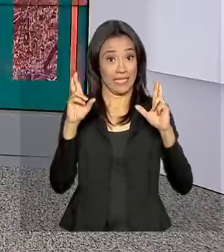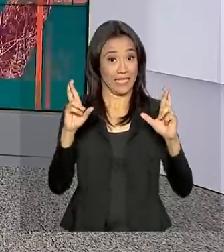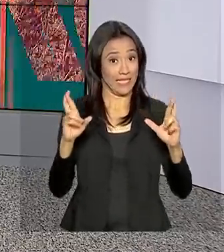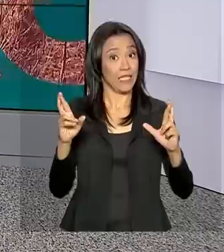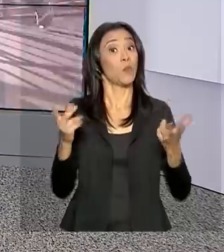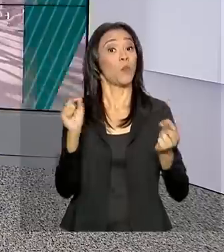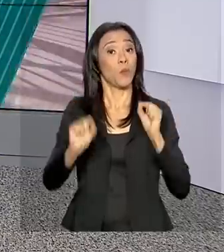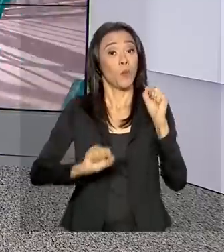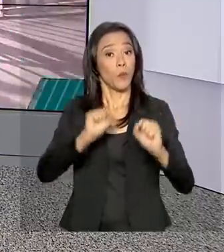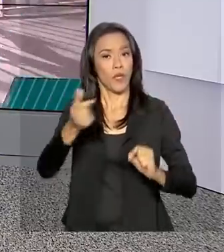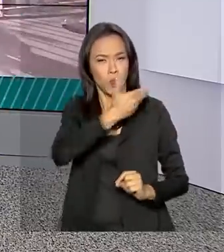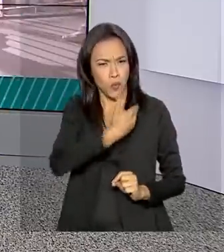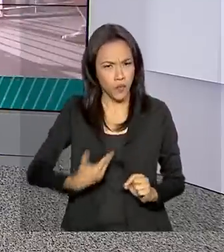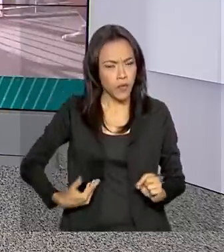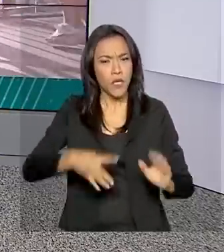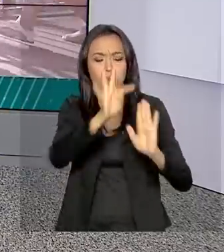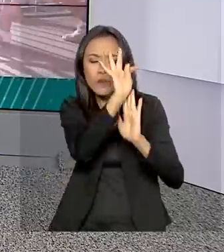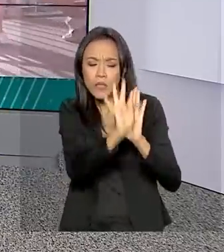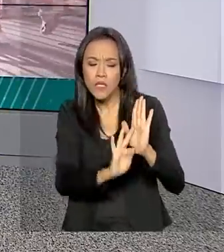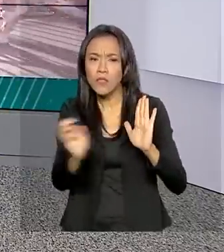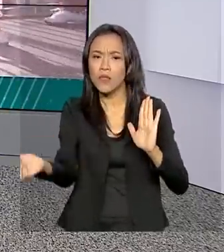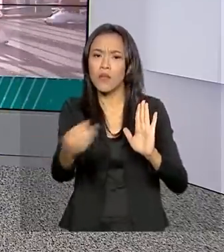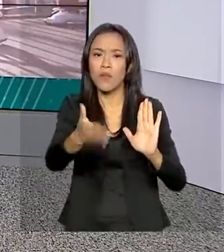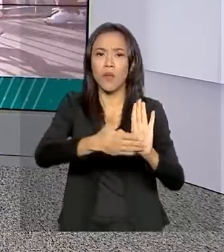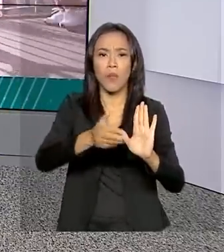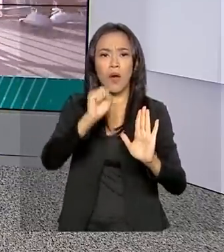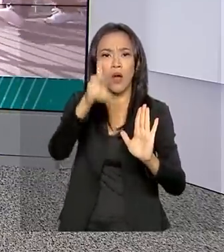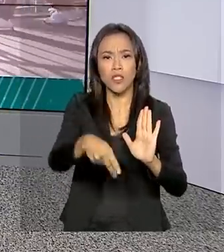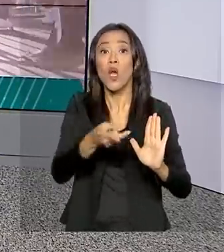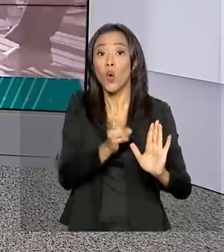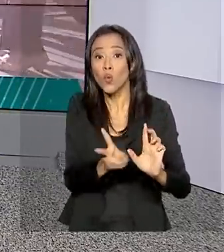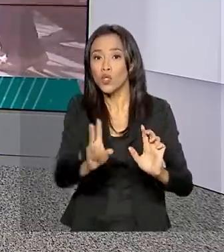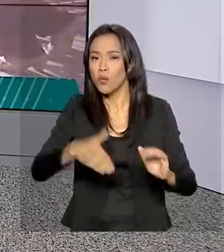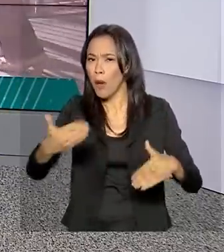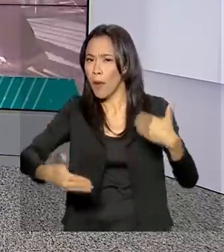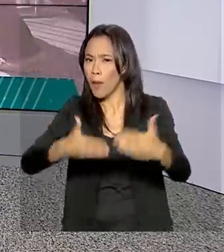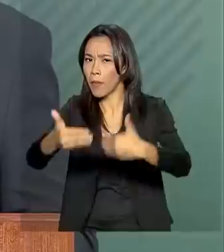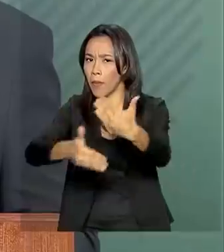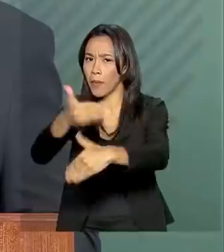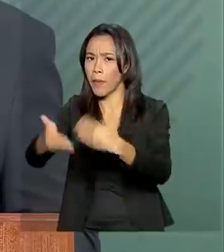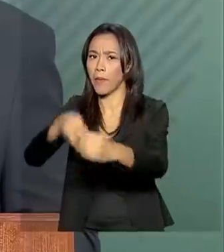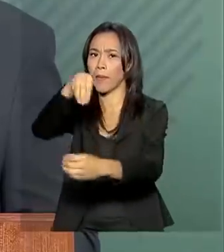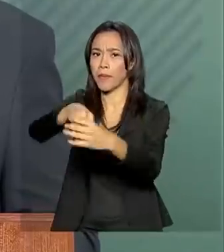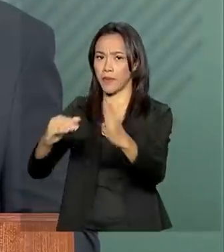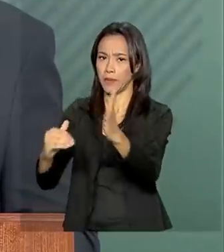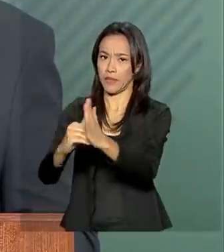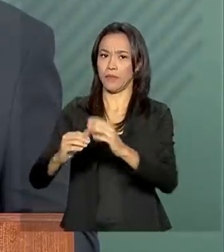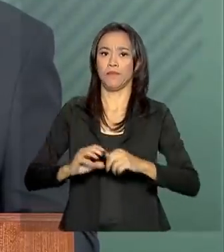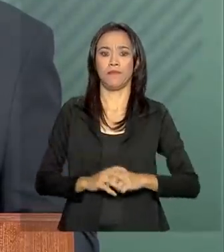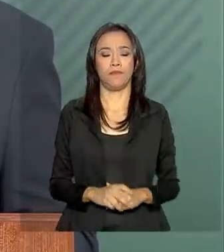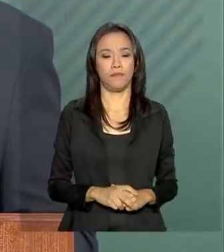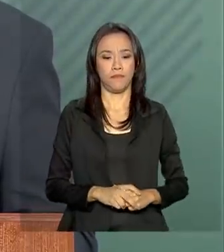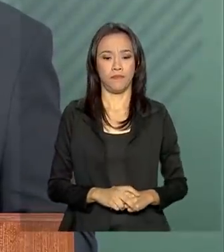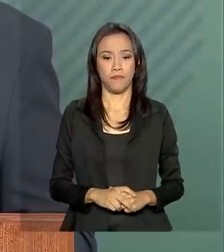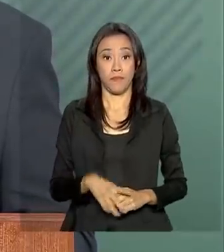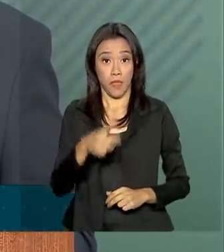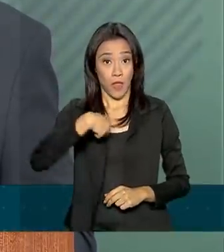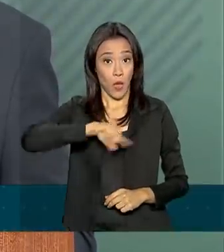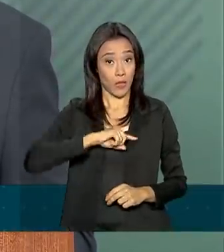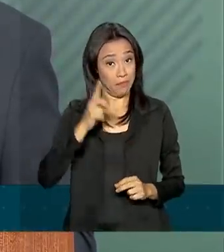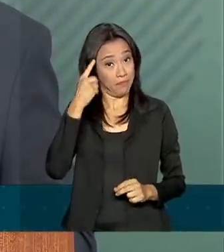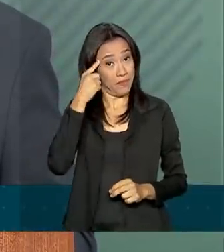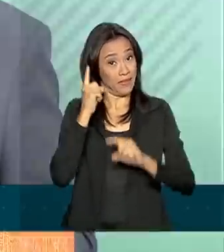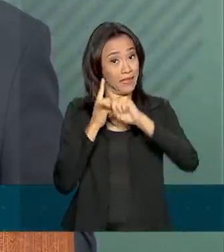governo é que o texto da nova Previdência avance no Senado. A nossa expectativa é muito positiva e